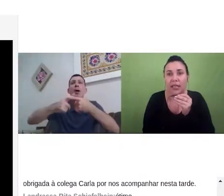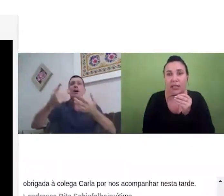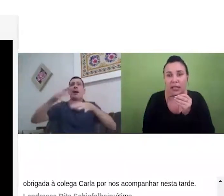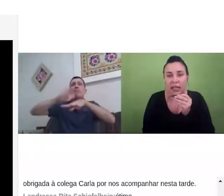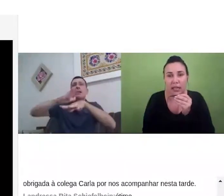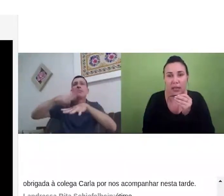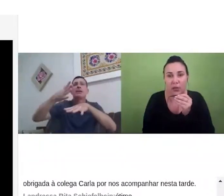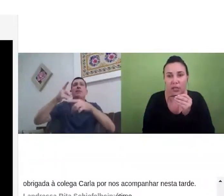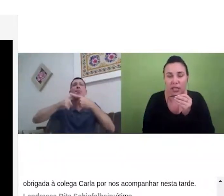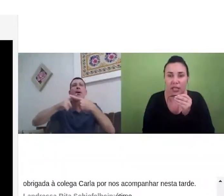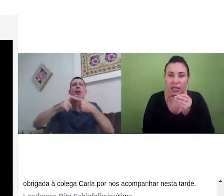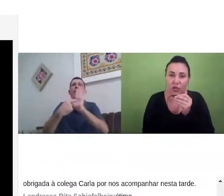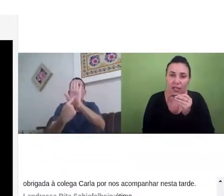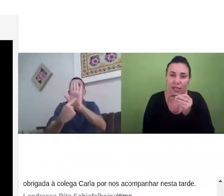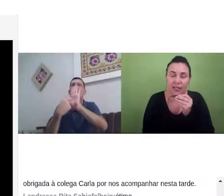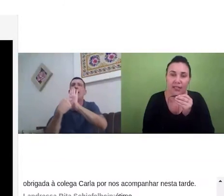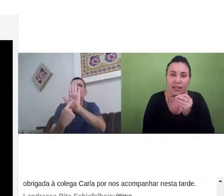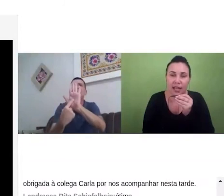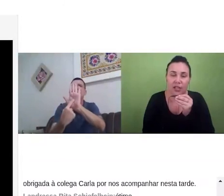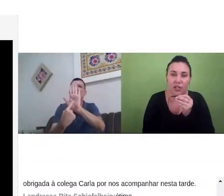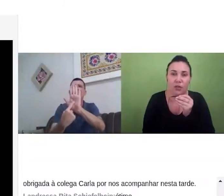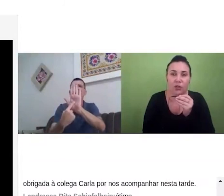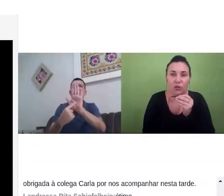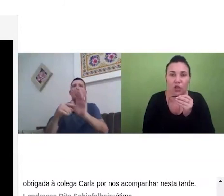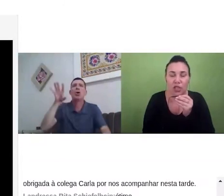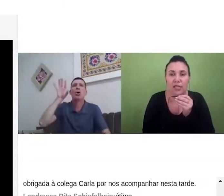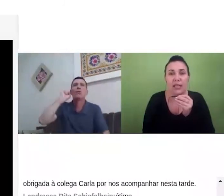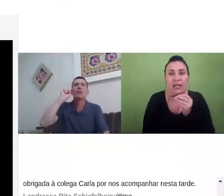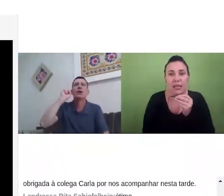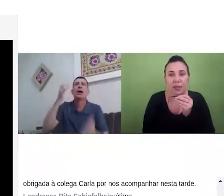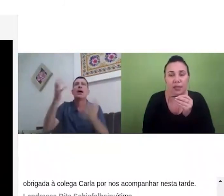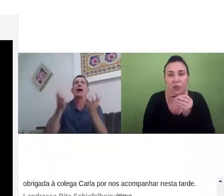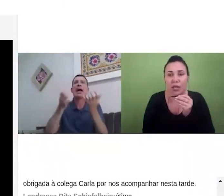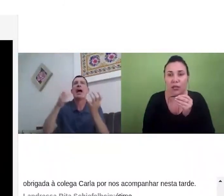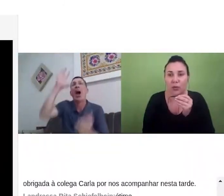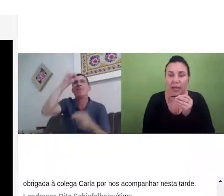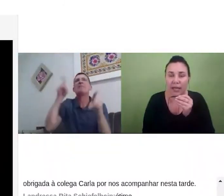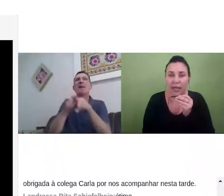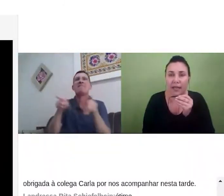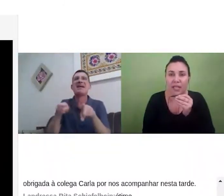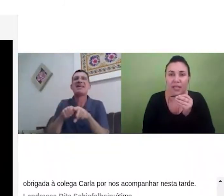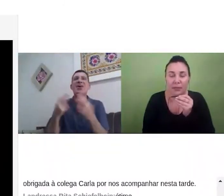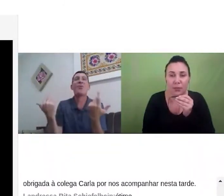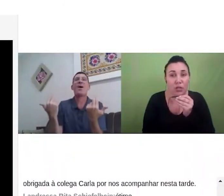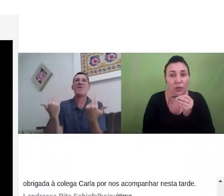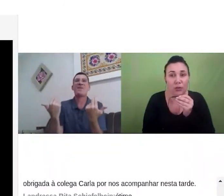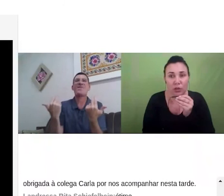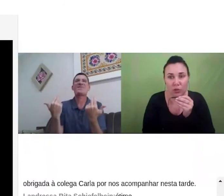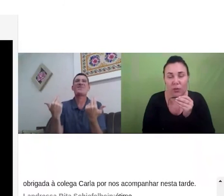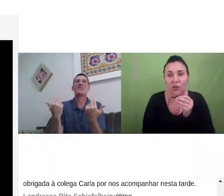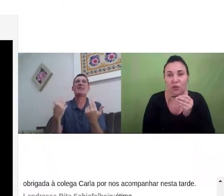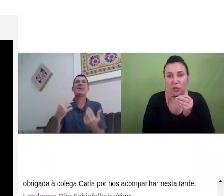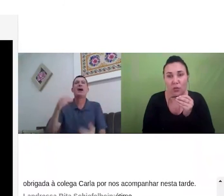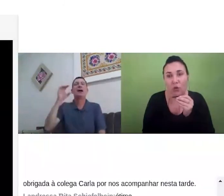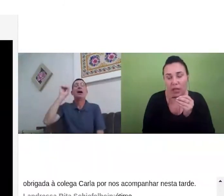e ele conseguia utilizar estratégias metodologias sempre demonstrando para ela sempre demonstrando para